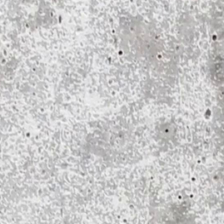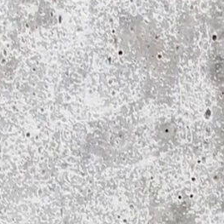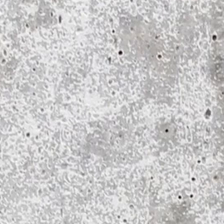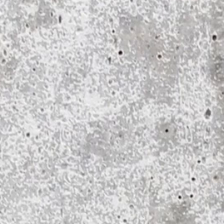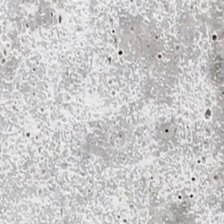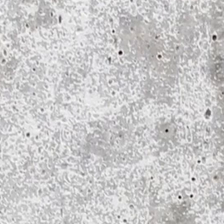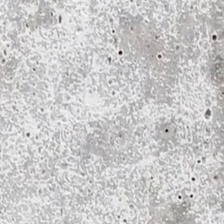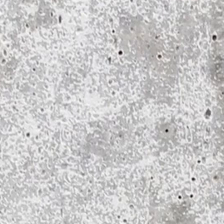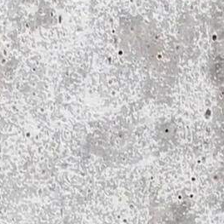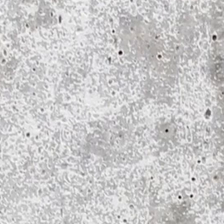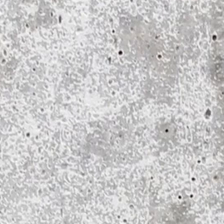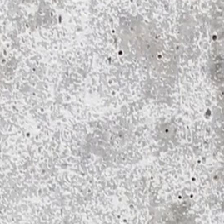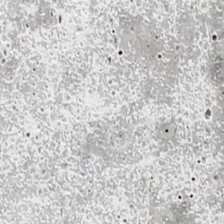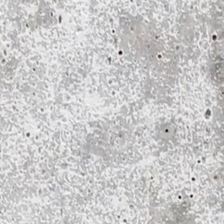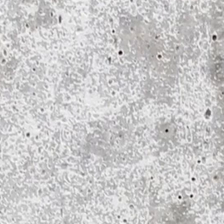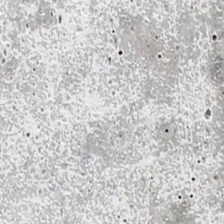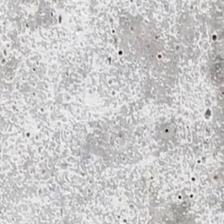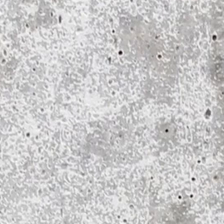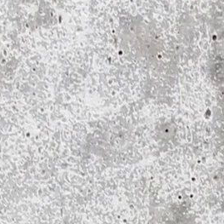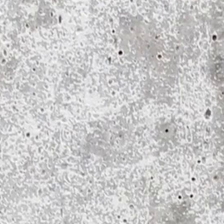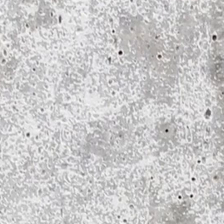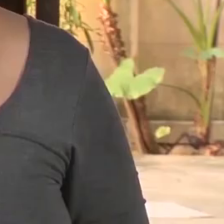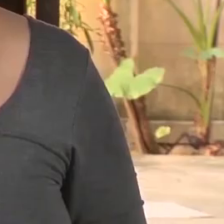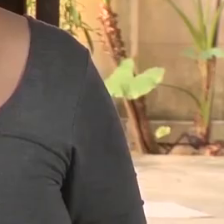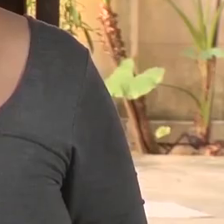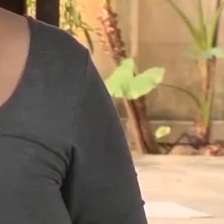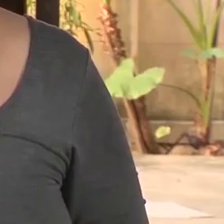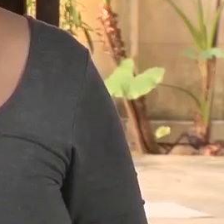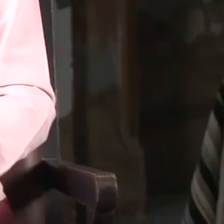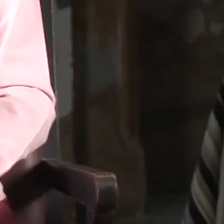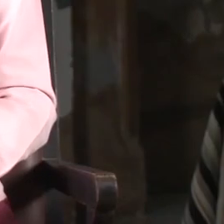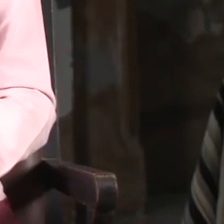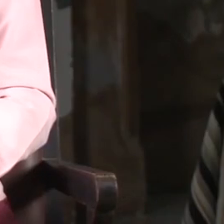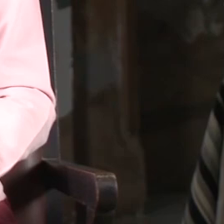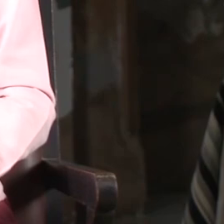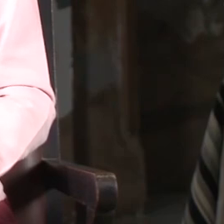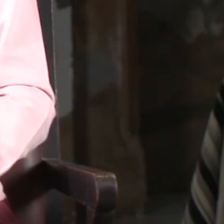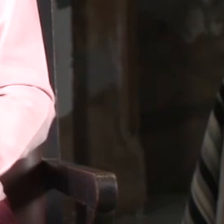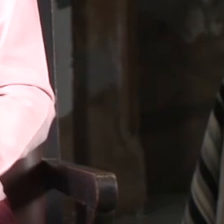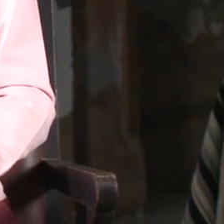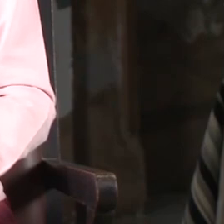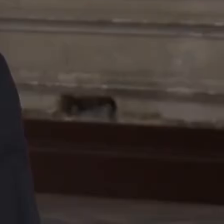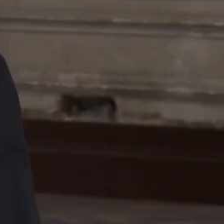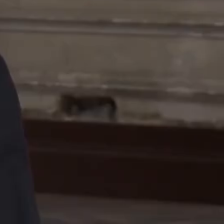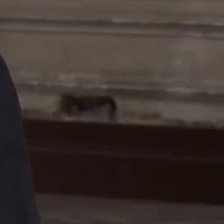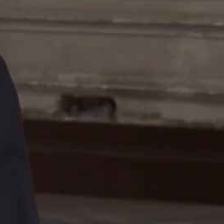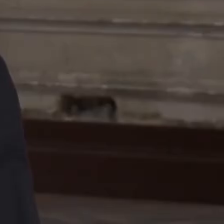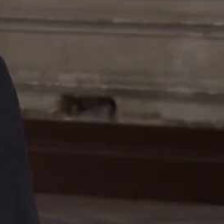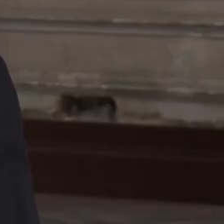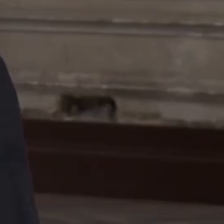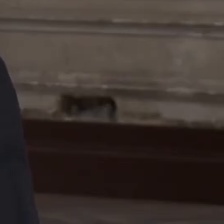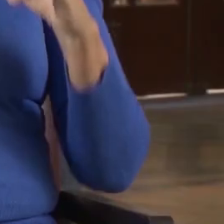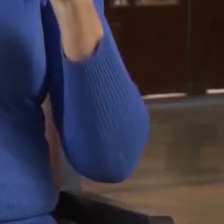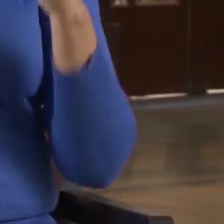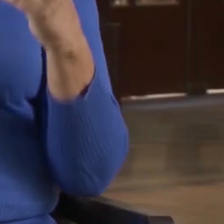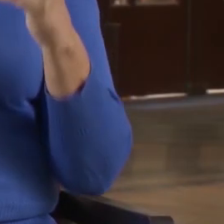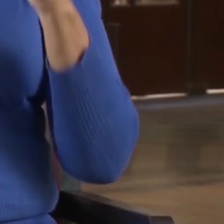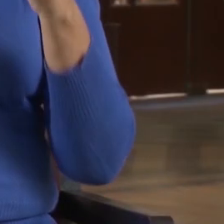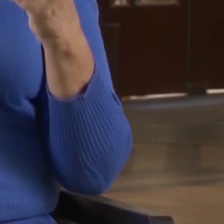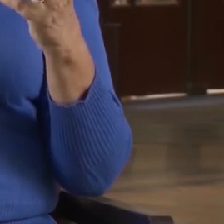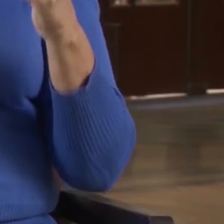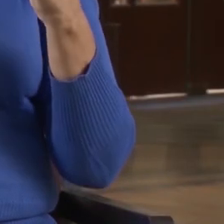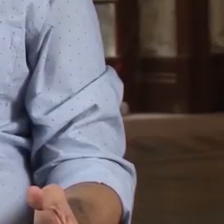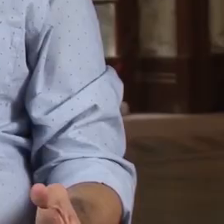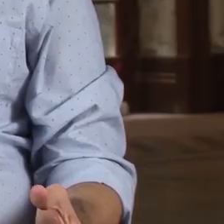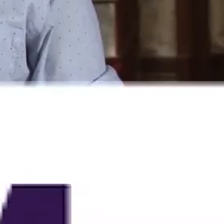científica, serão utilizados dois veículos de comunicação. Estudantes inscritos nos cursos e toda a população podem assistir